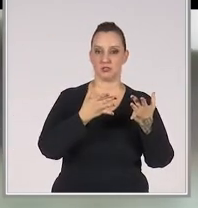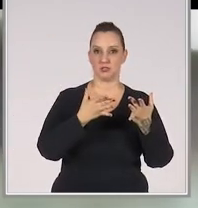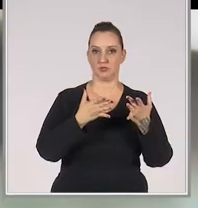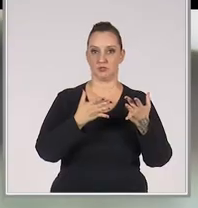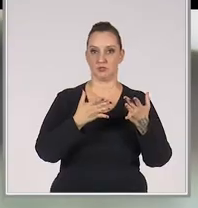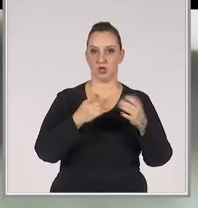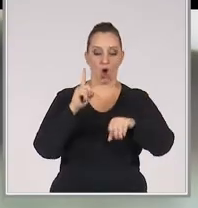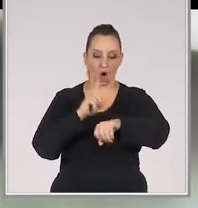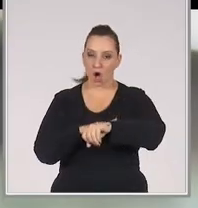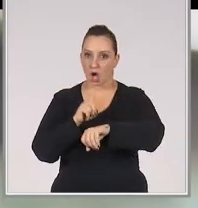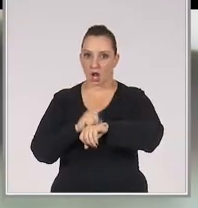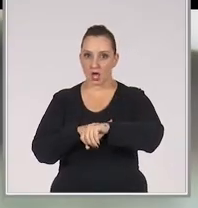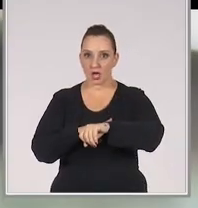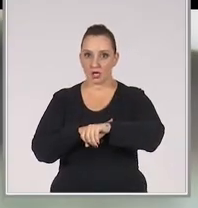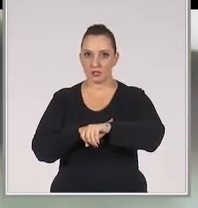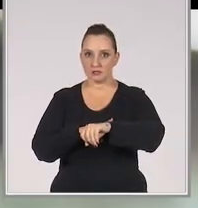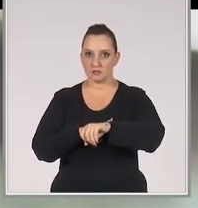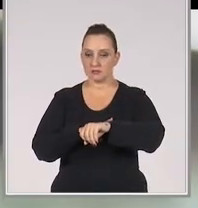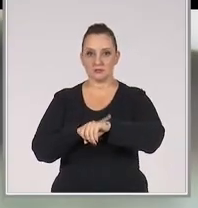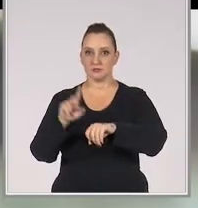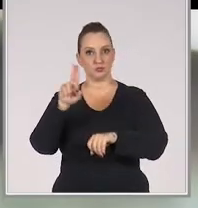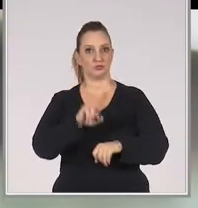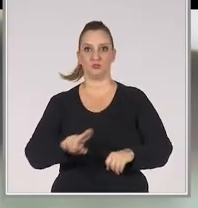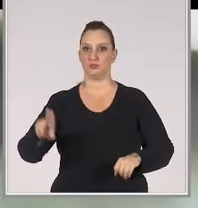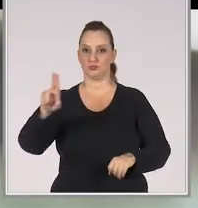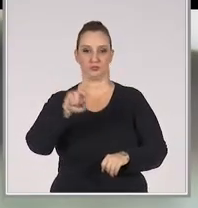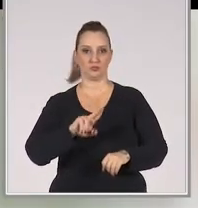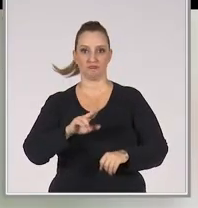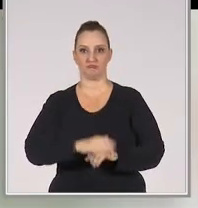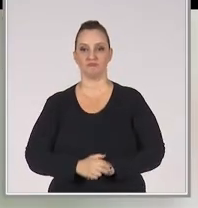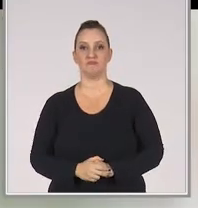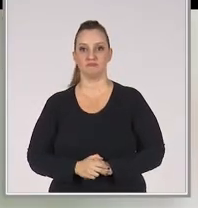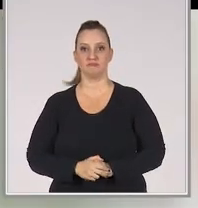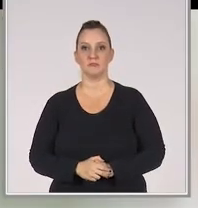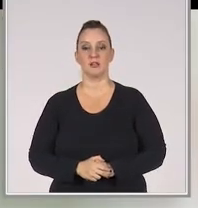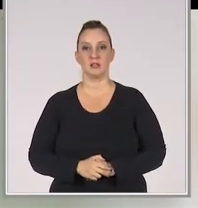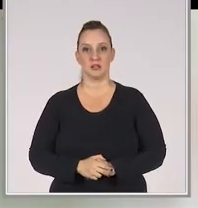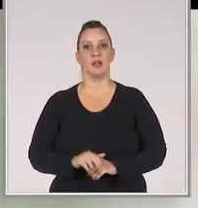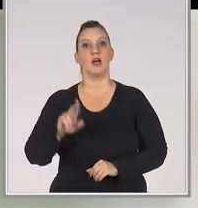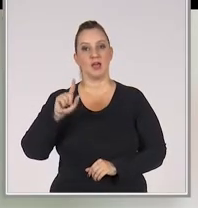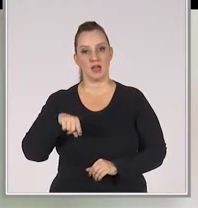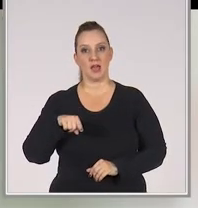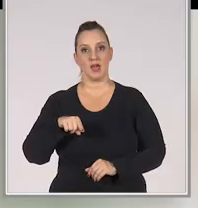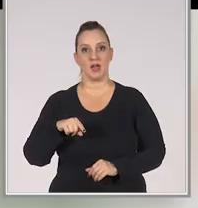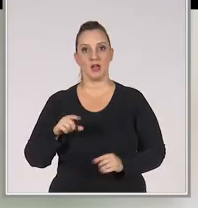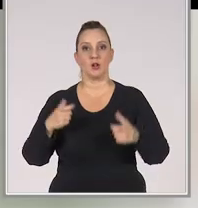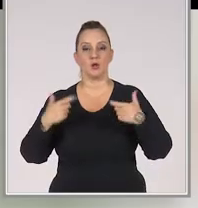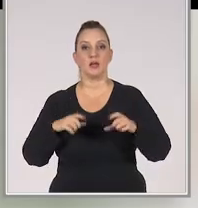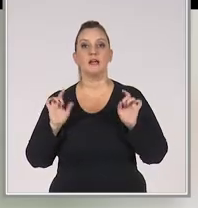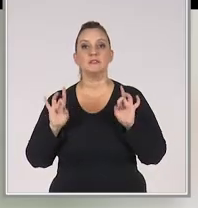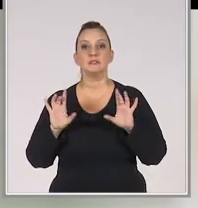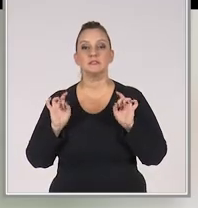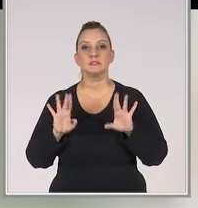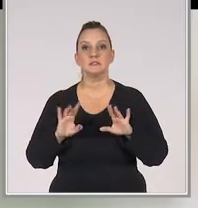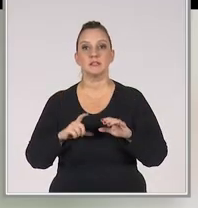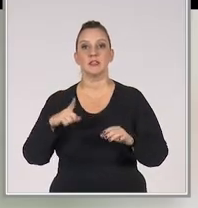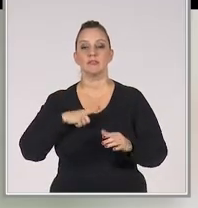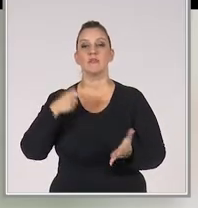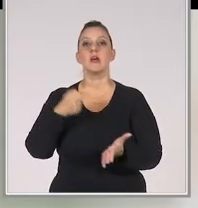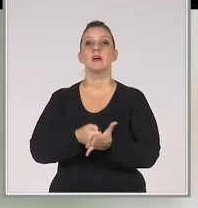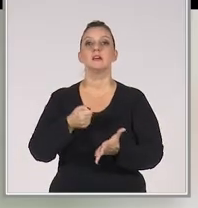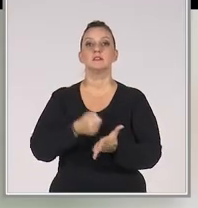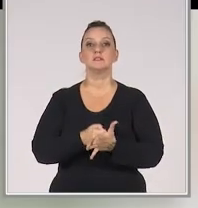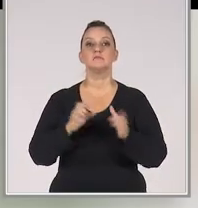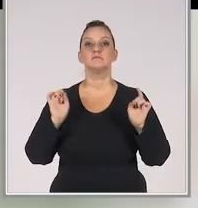em horários também não muito usuais. Então, é um mercado muito específico. Então, ele tem